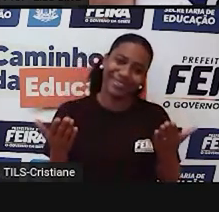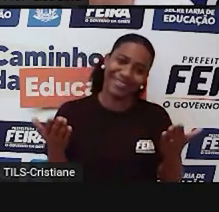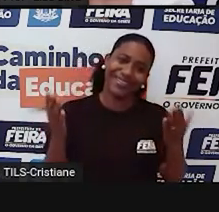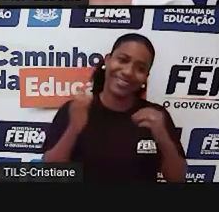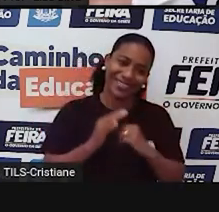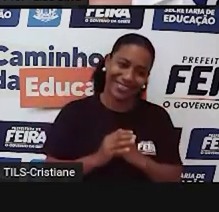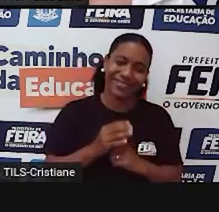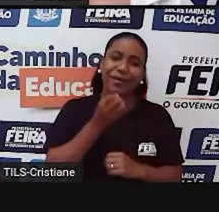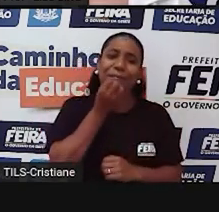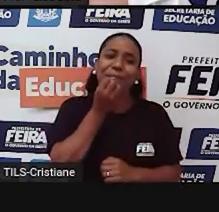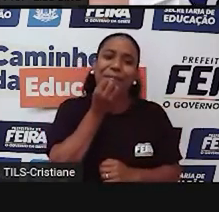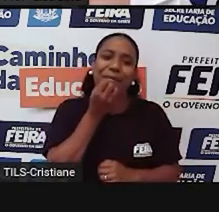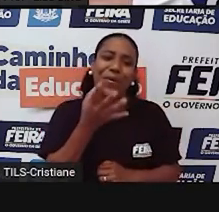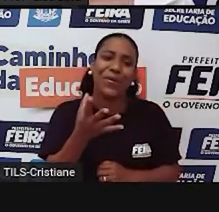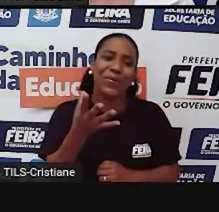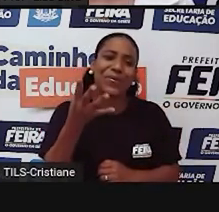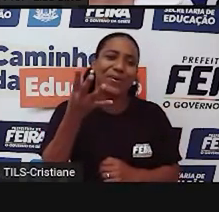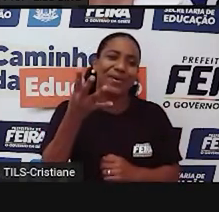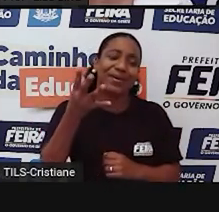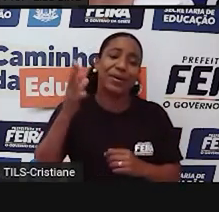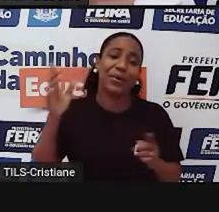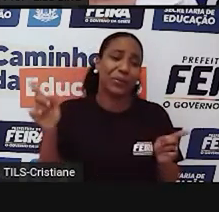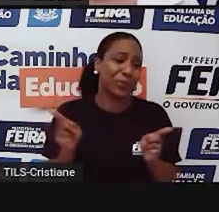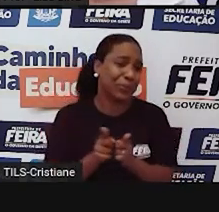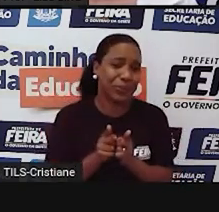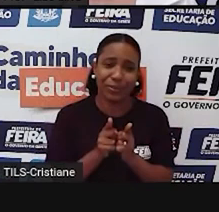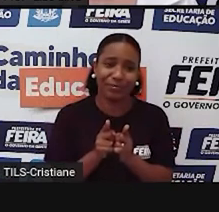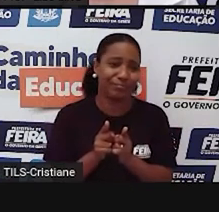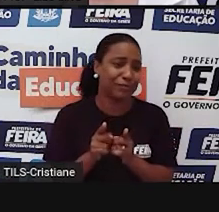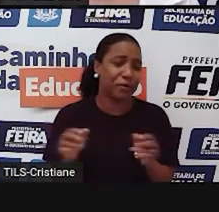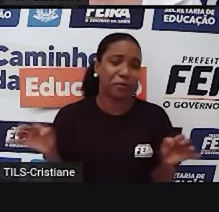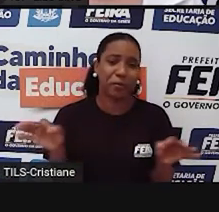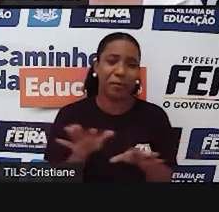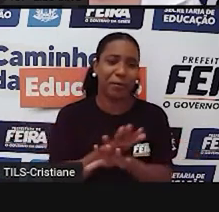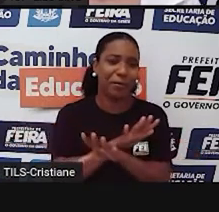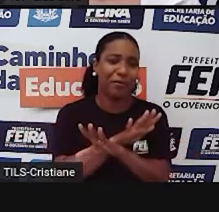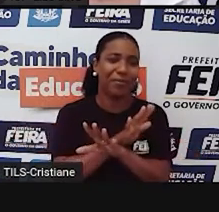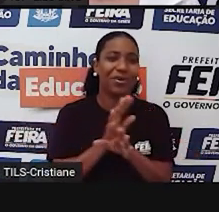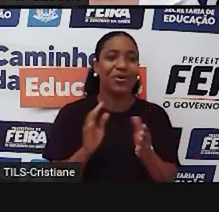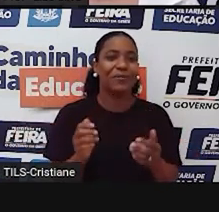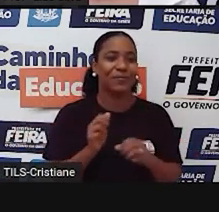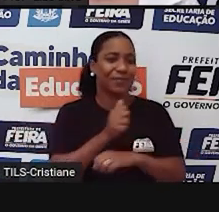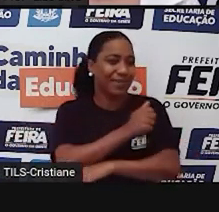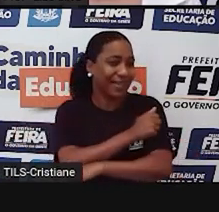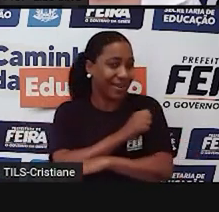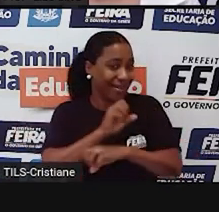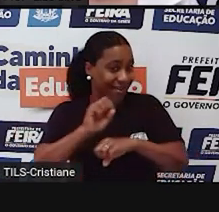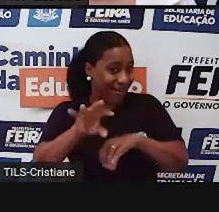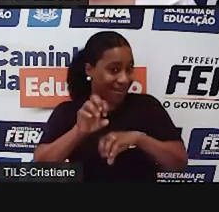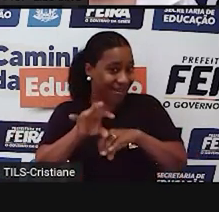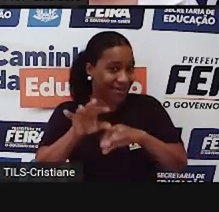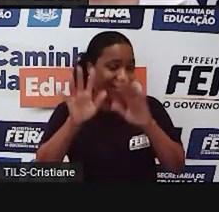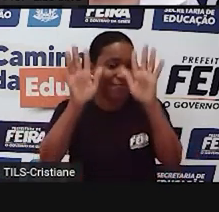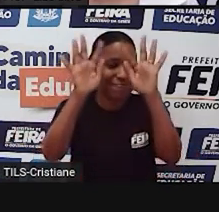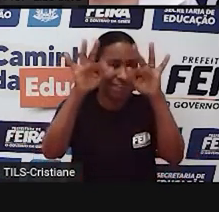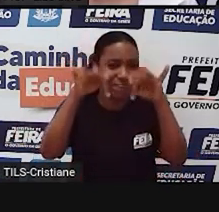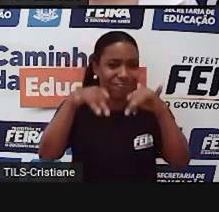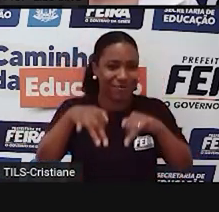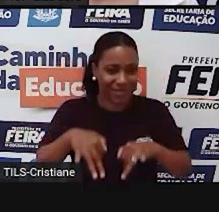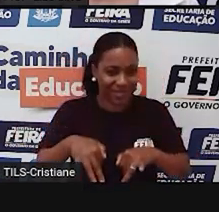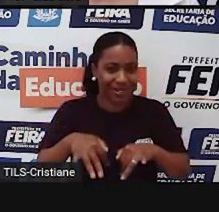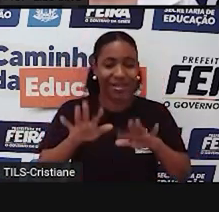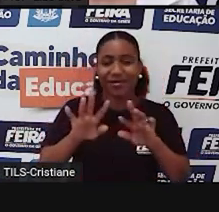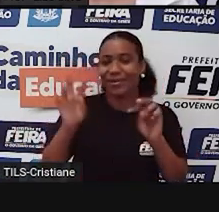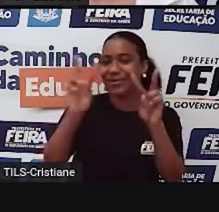pouco a nossa aula está chegando ao fim. Mas eu vou terminar com um ditado que é improvável.